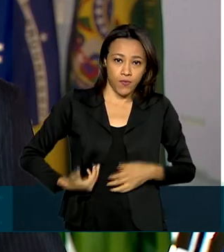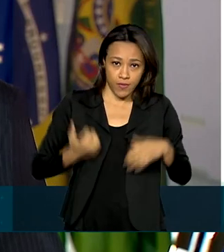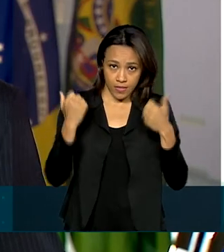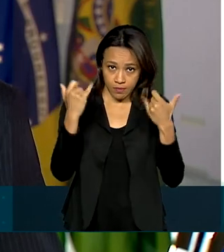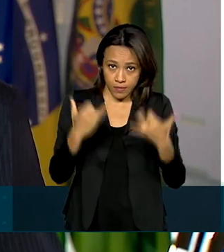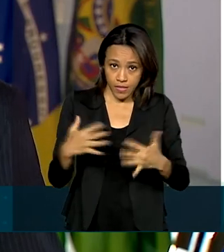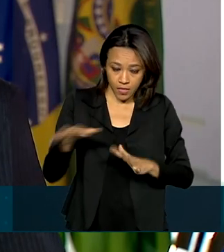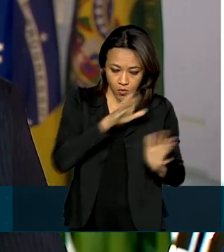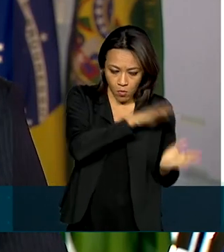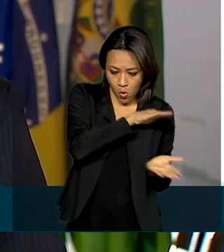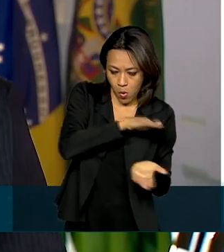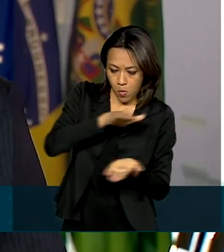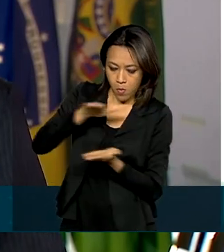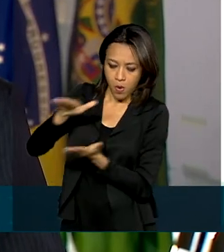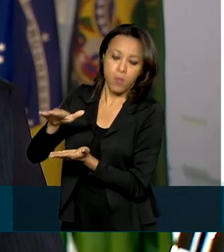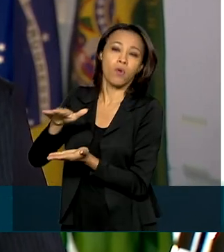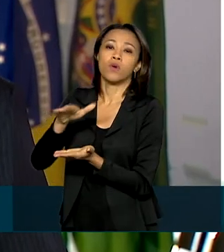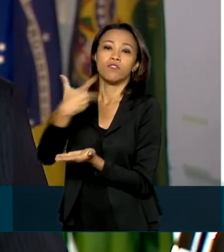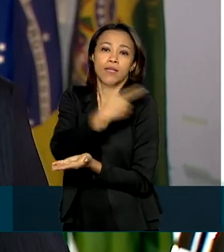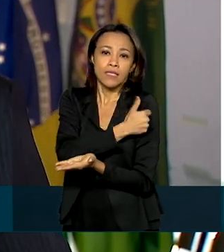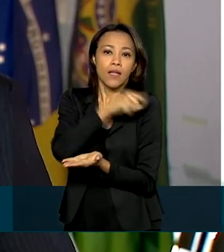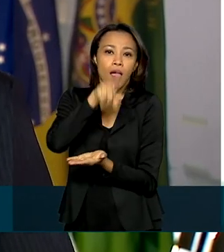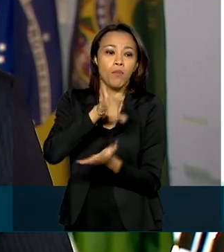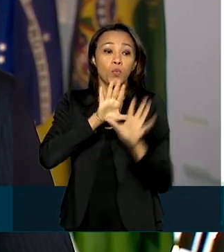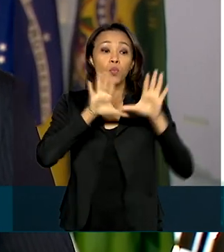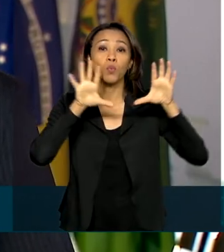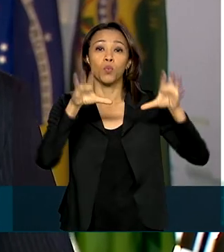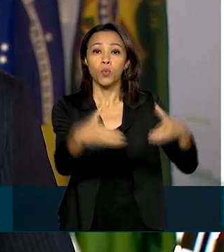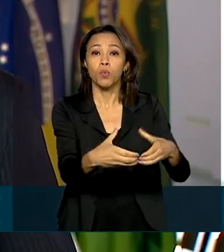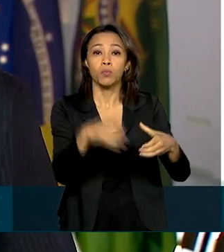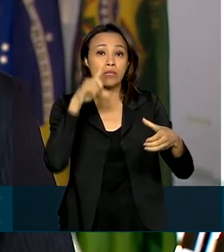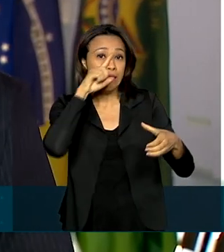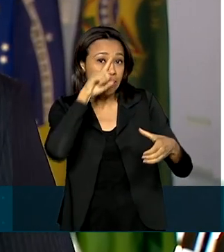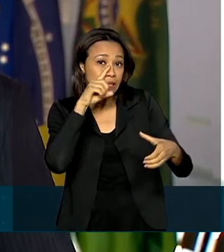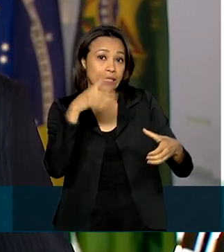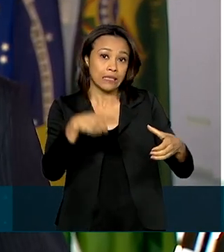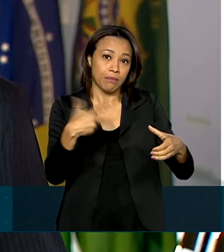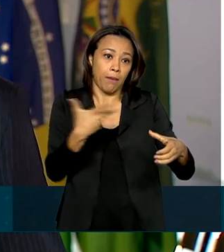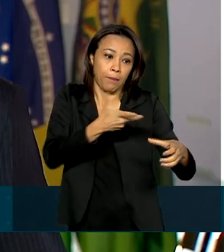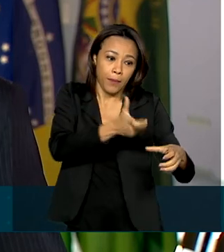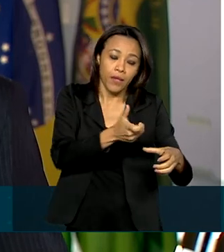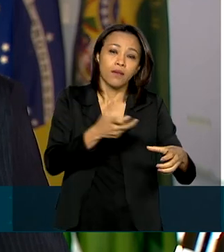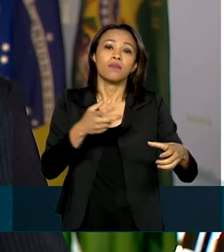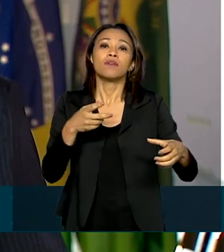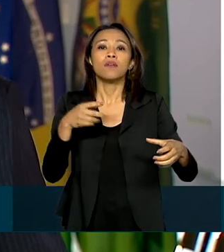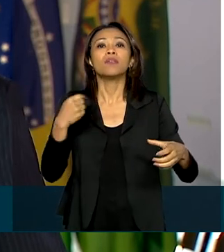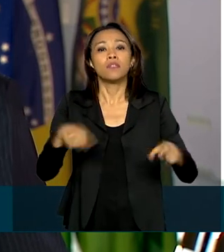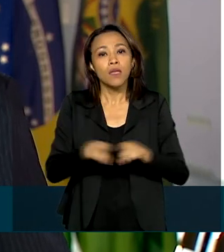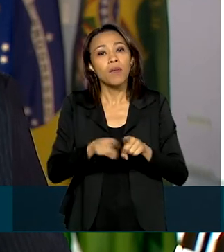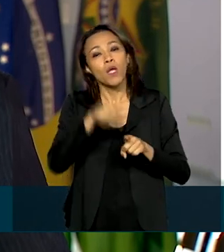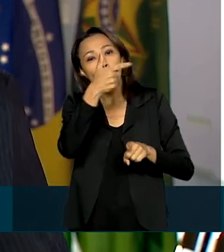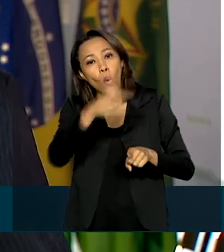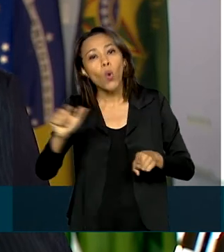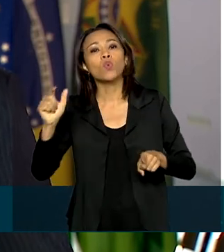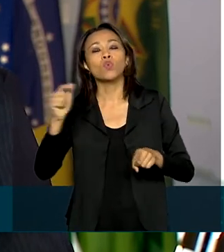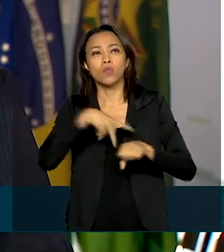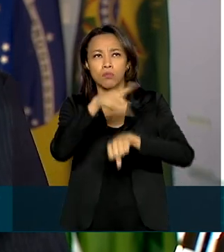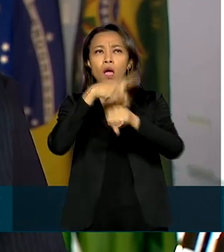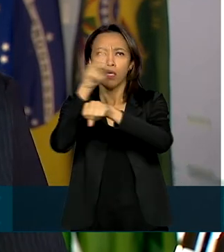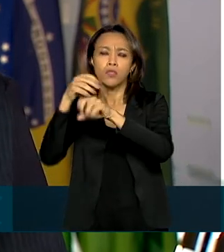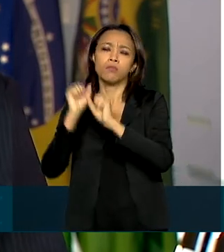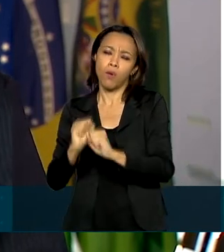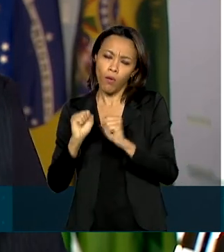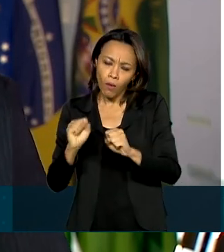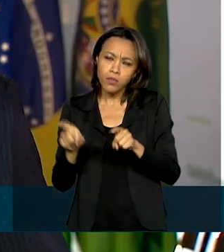vacina vai atender o chamado grupo de risco. A adesão não impede que o Brasil faça acordos bilaterais com outros países